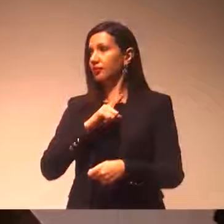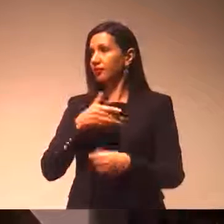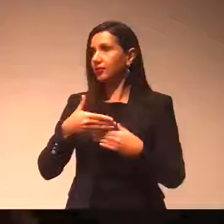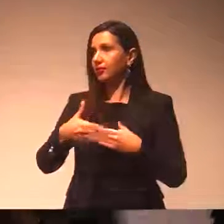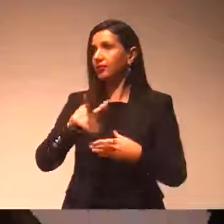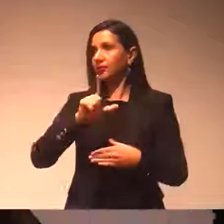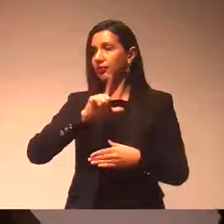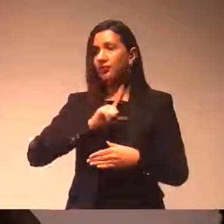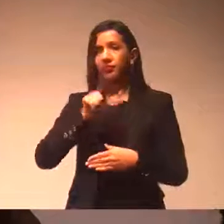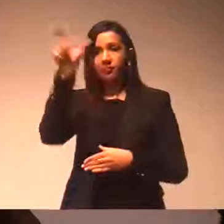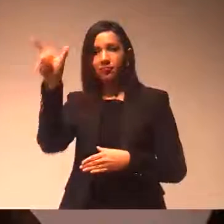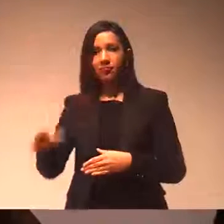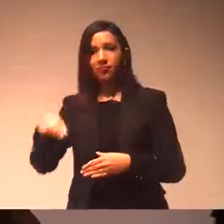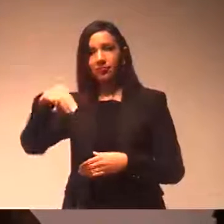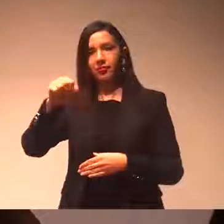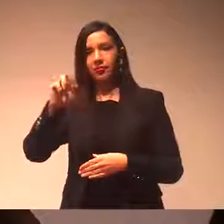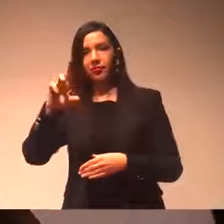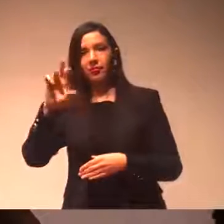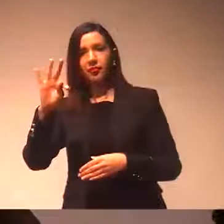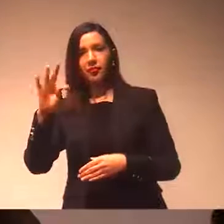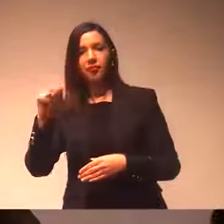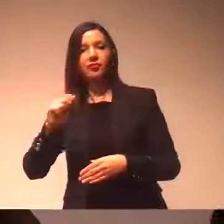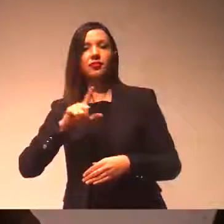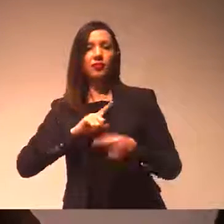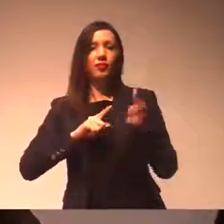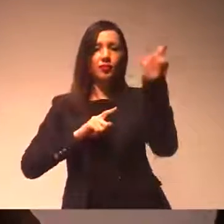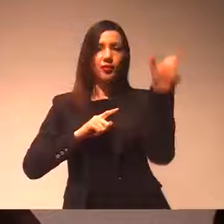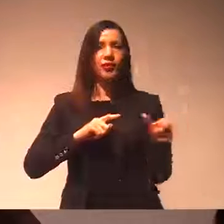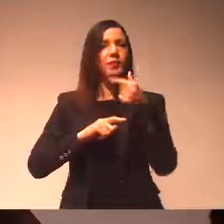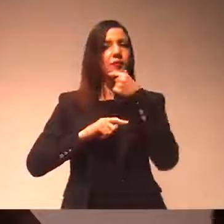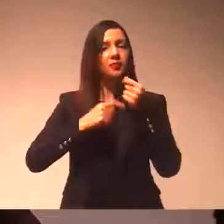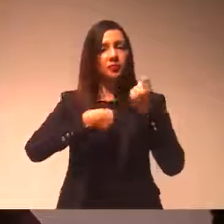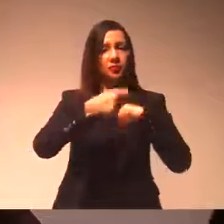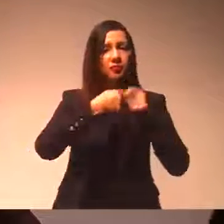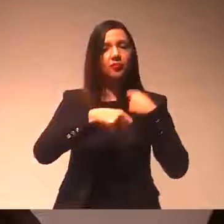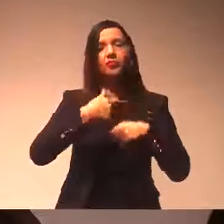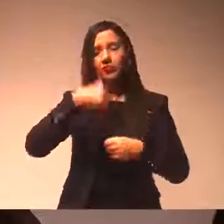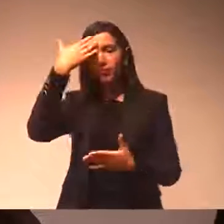no administrador, não tenho motivo concreto para pensar ao contrário, logo,